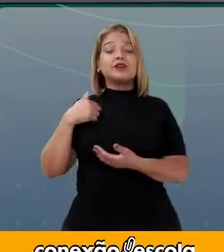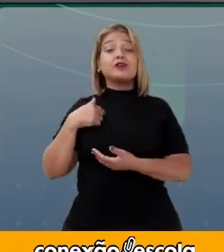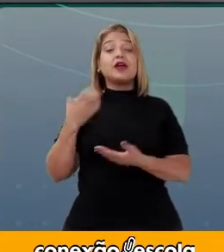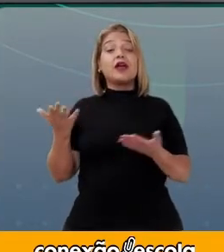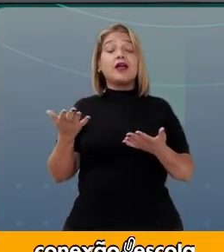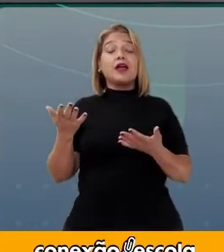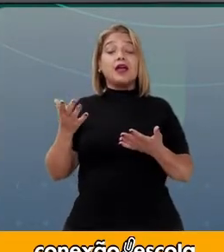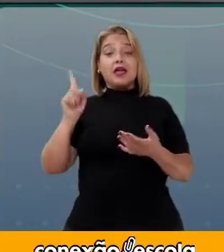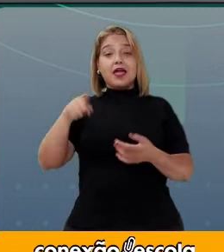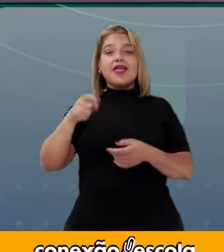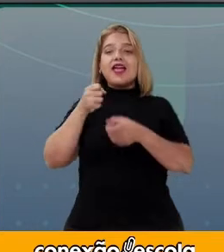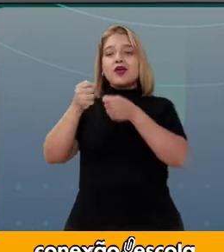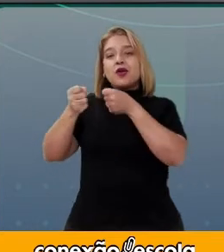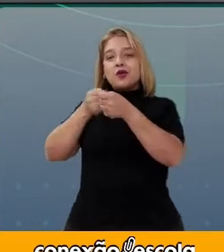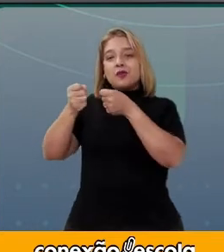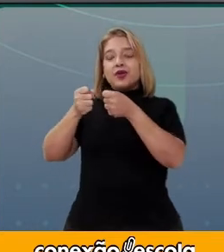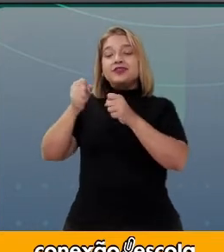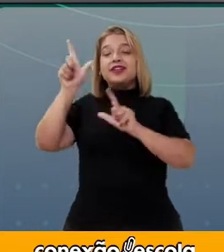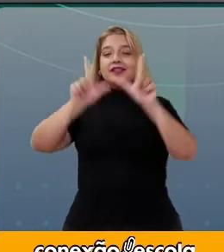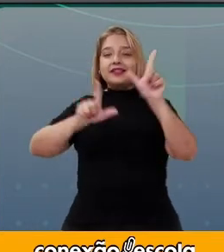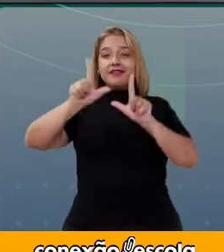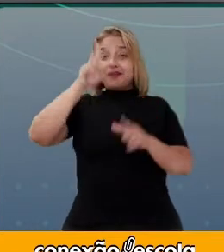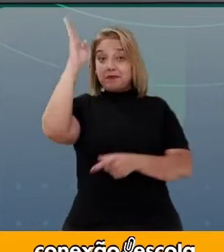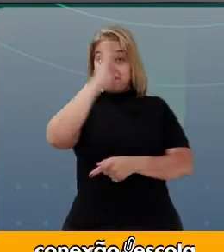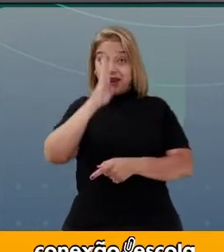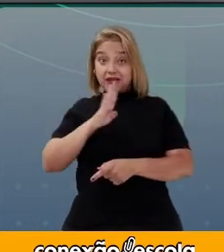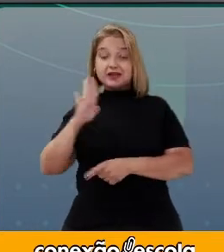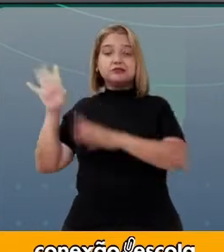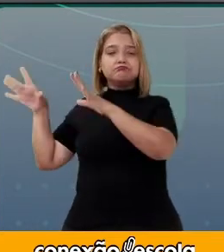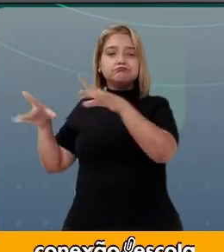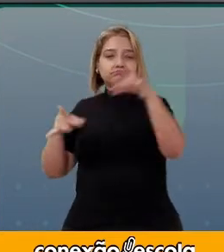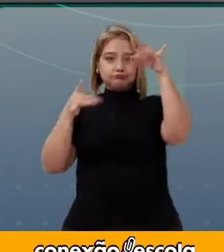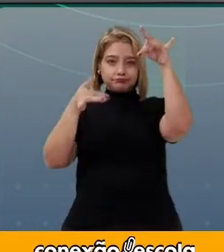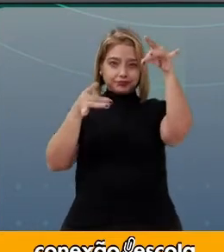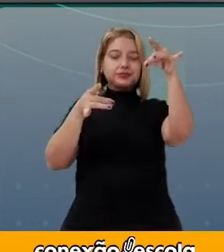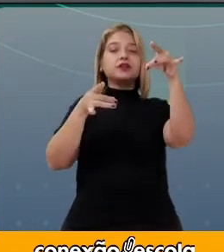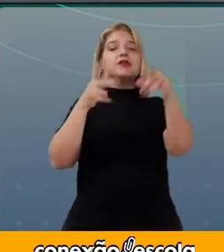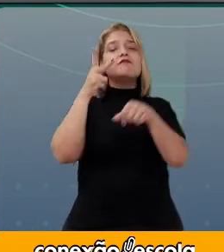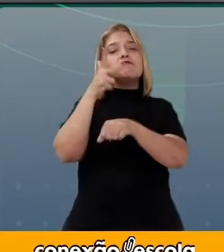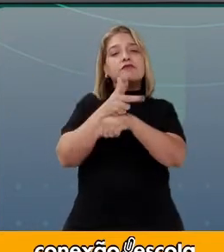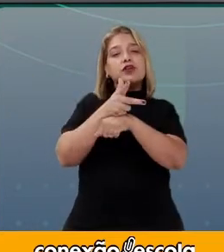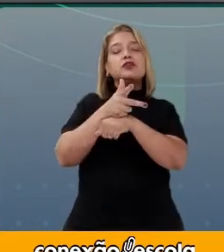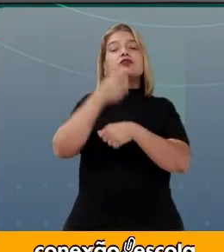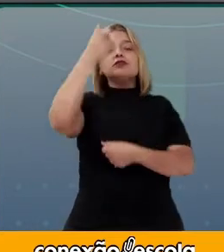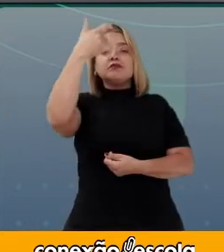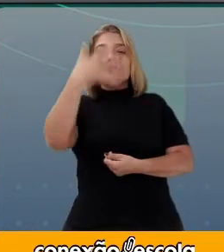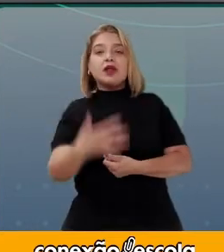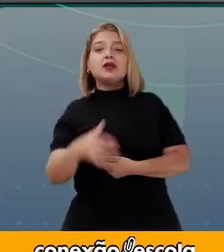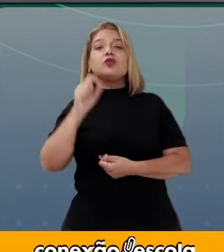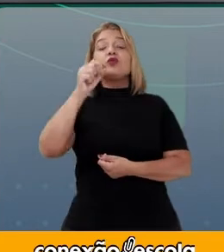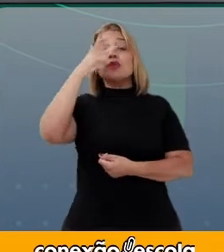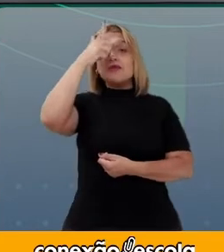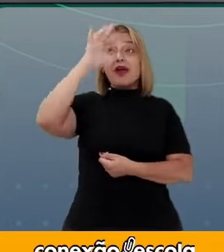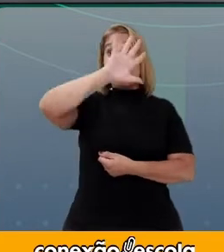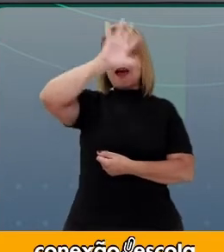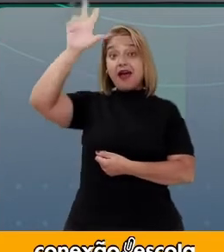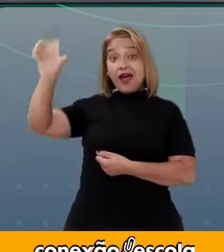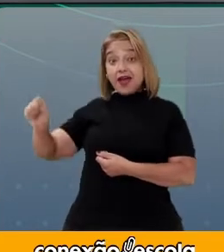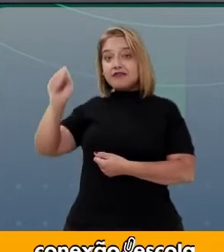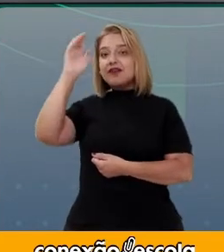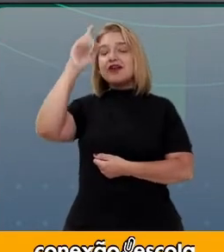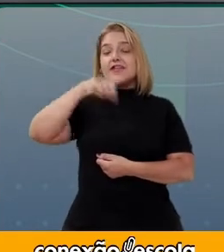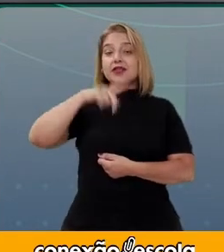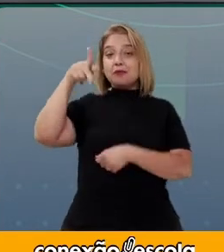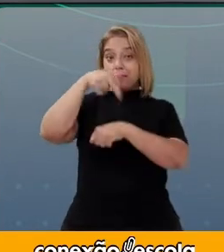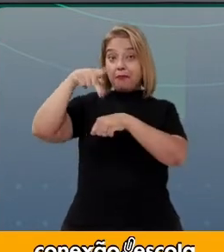você Uma reportagem Da TV Brasil Uma série de reportagens Que vai contar a história Da chegada Dos africanos No nosso